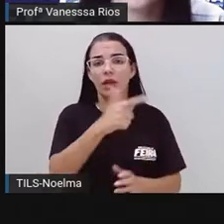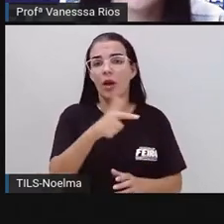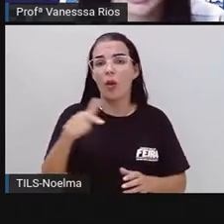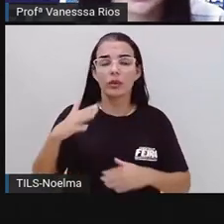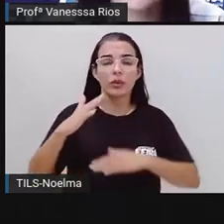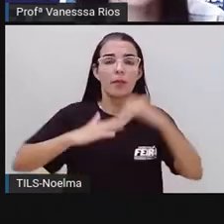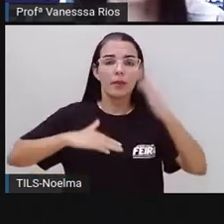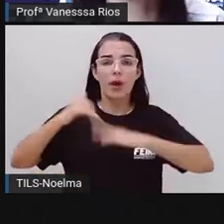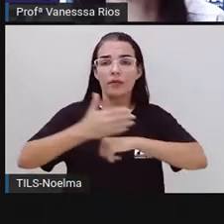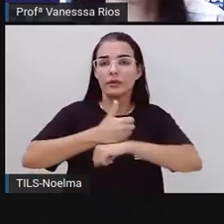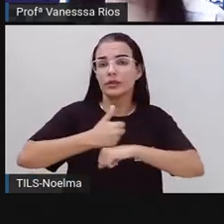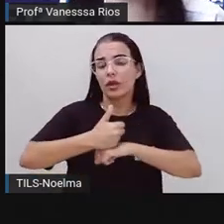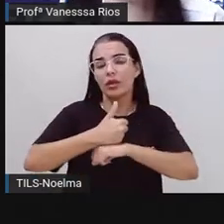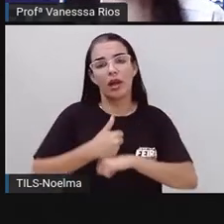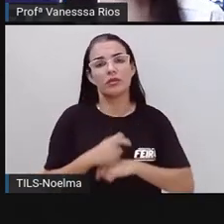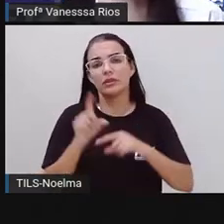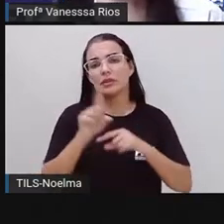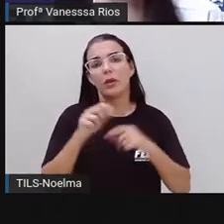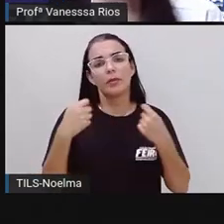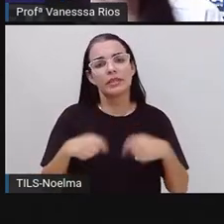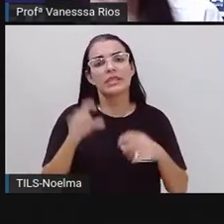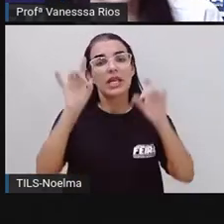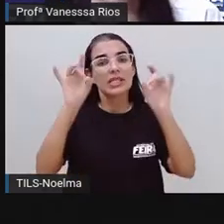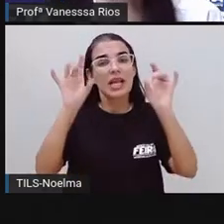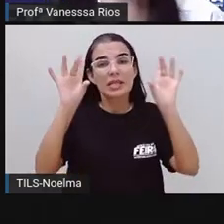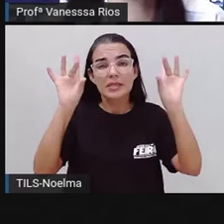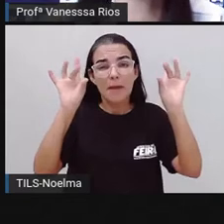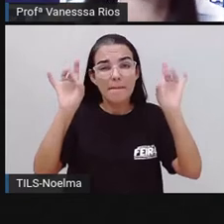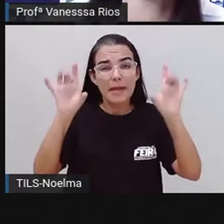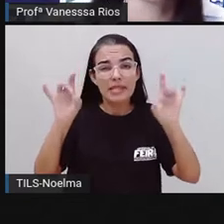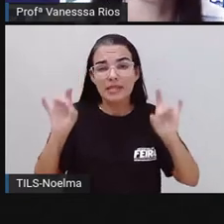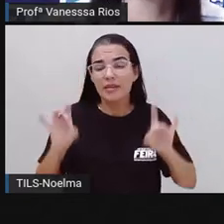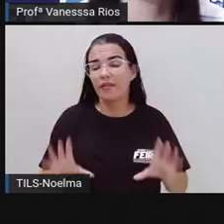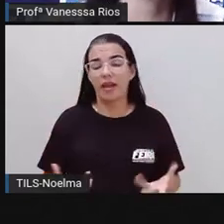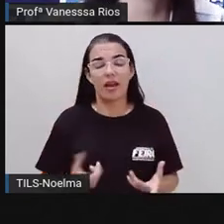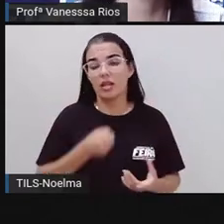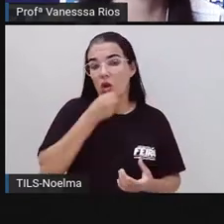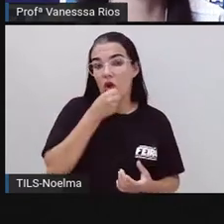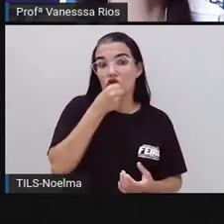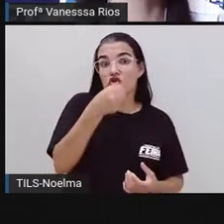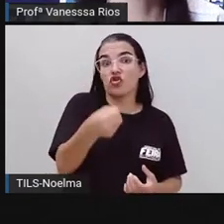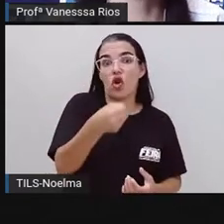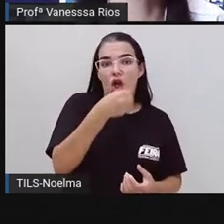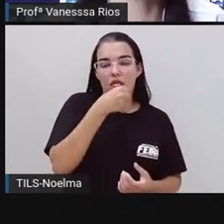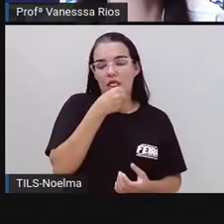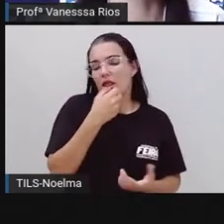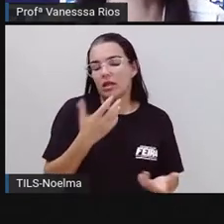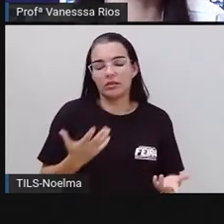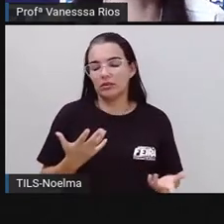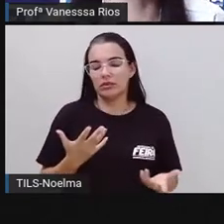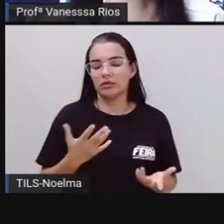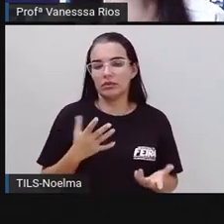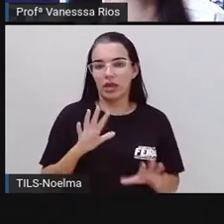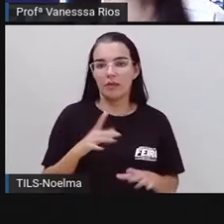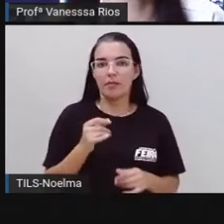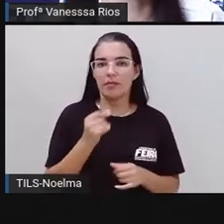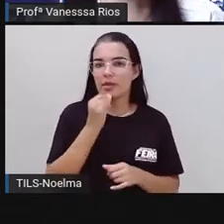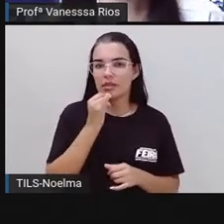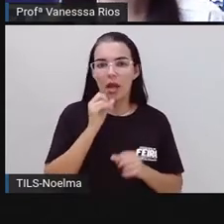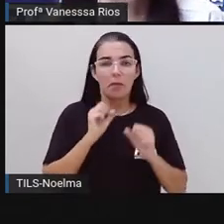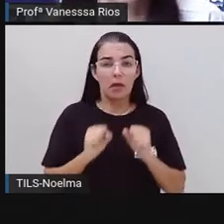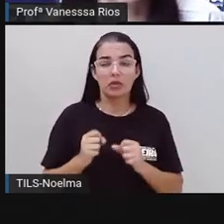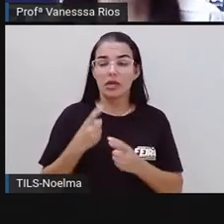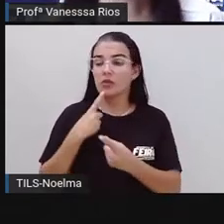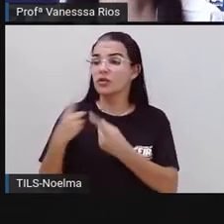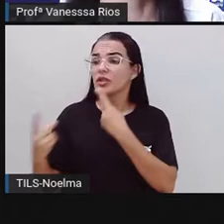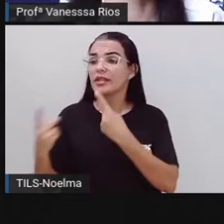profissionais que não são especificamente o jornalista ou o repórter. Por exemplo, uma entrevista, ela pode estar em um